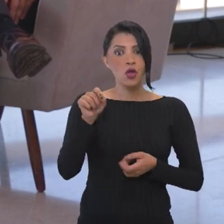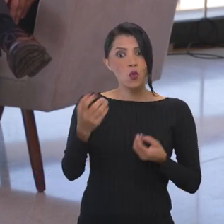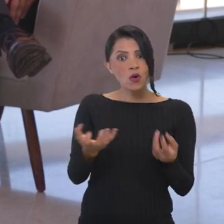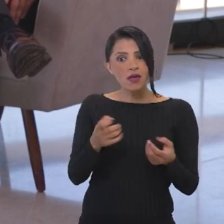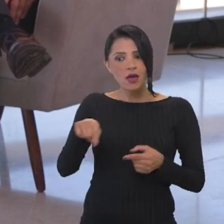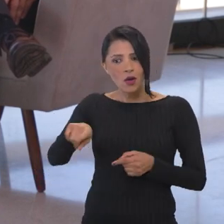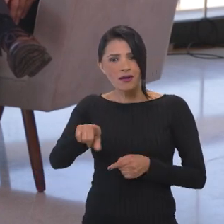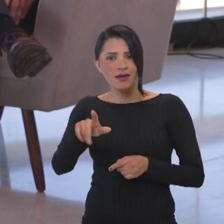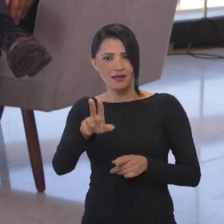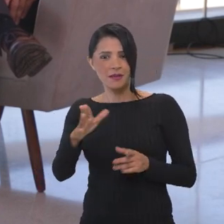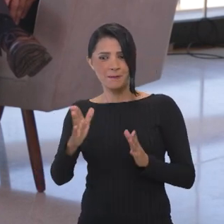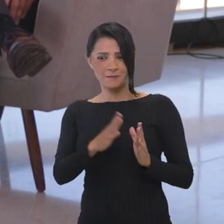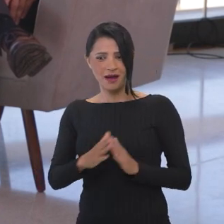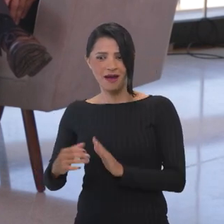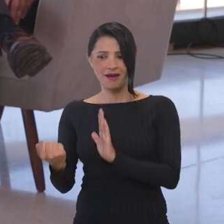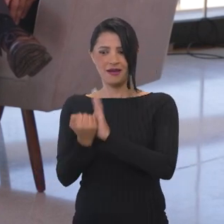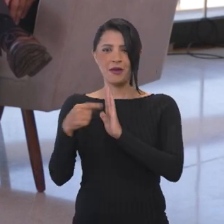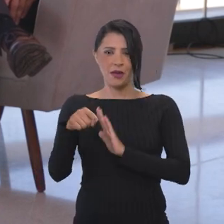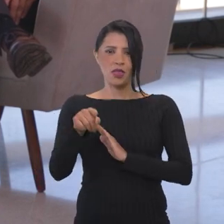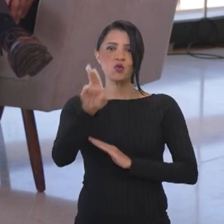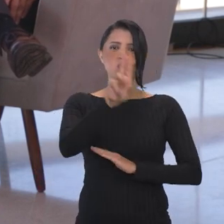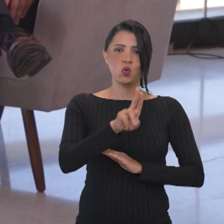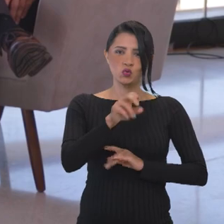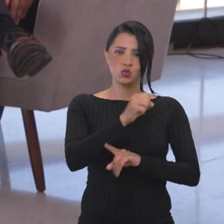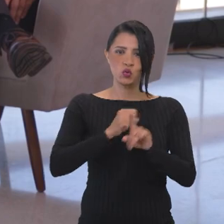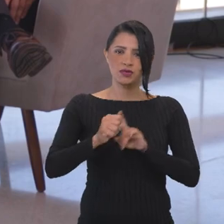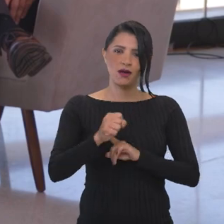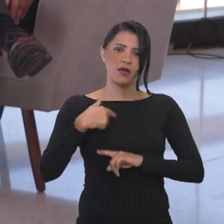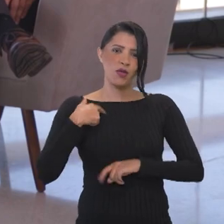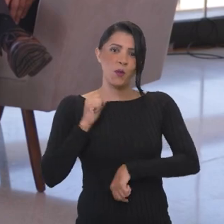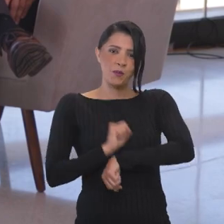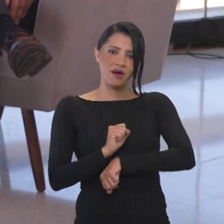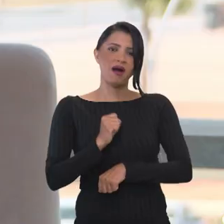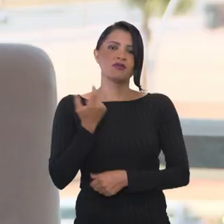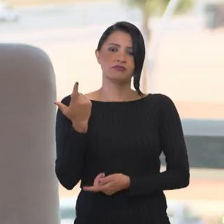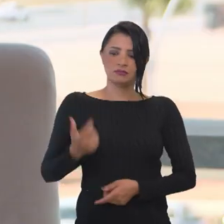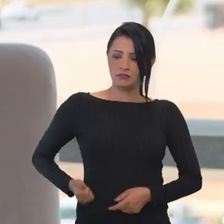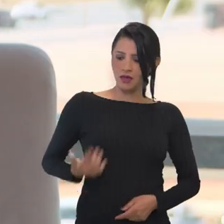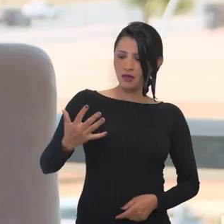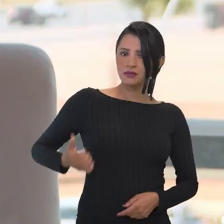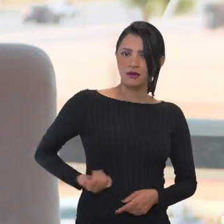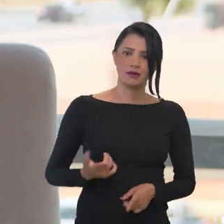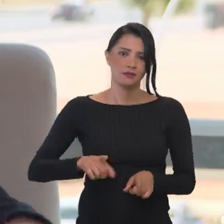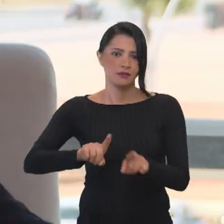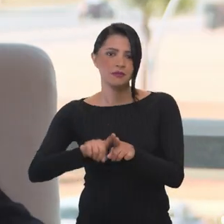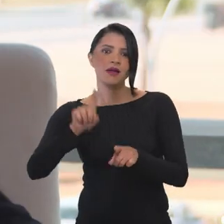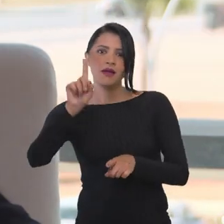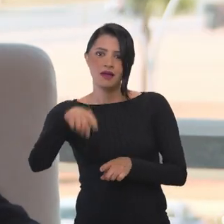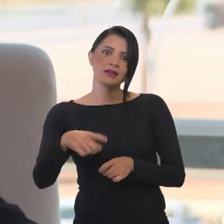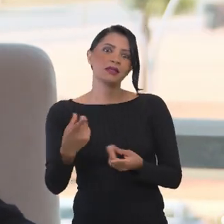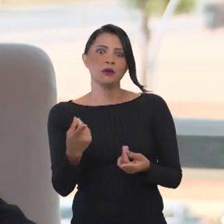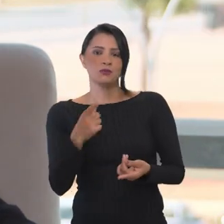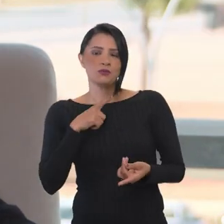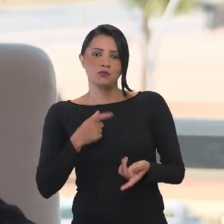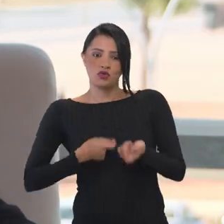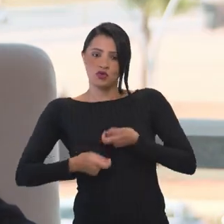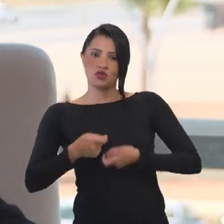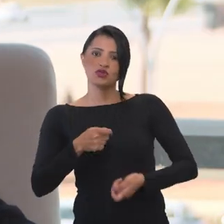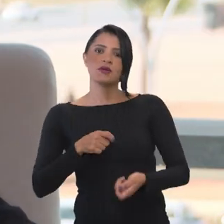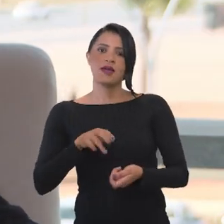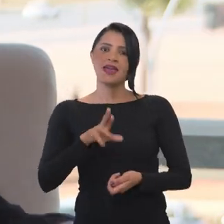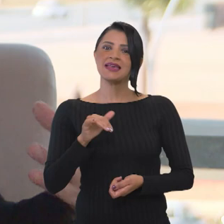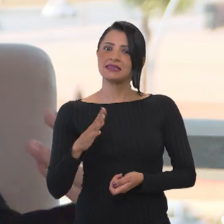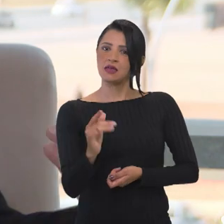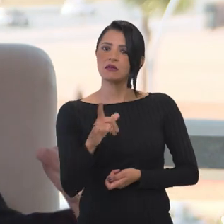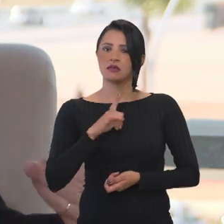transformar aquele patrimônio num uso social. É claro que com isso eu estou deixando de gastar. Então, também é uma forma de entrar receita, mas